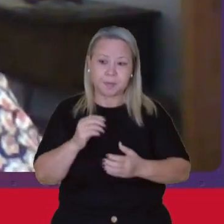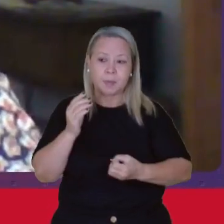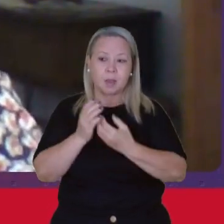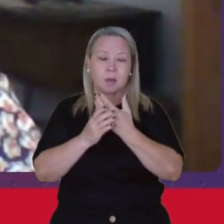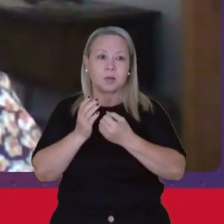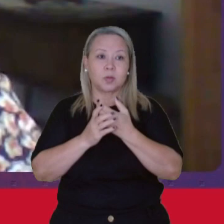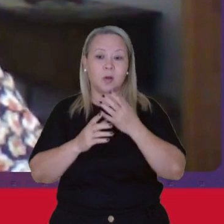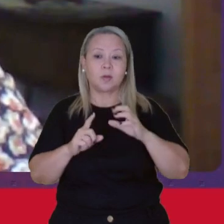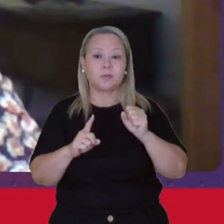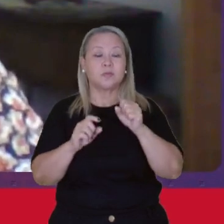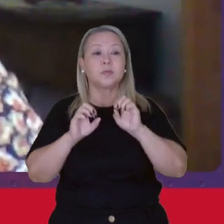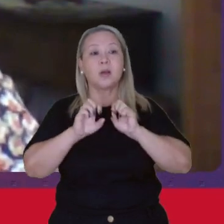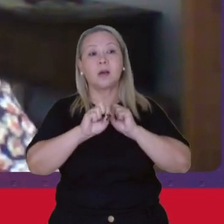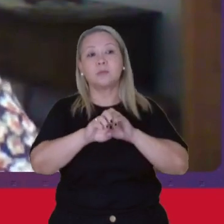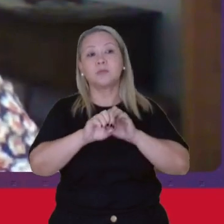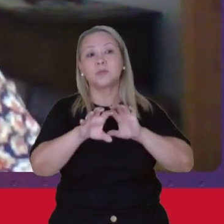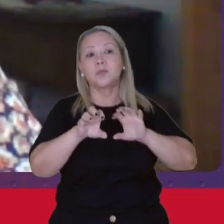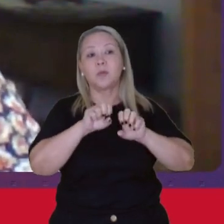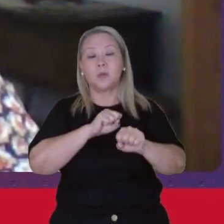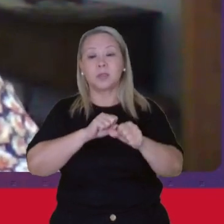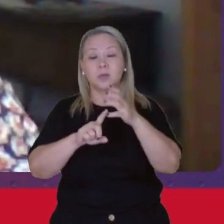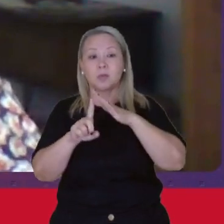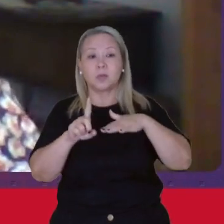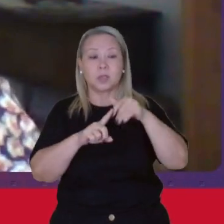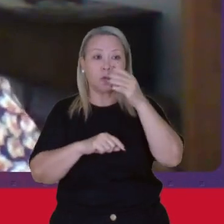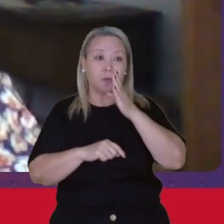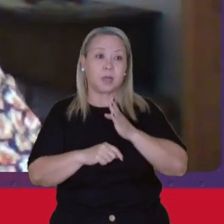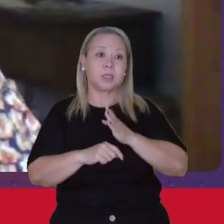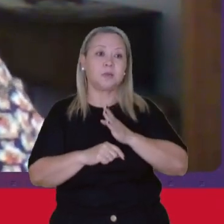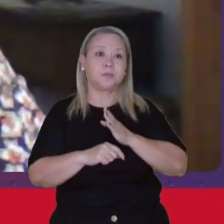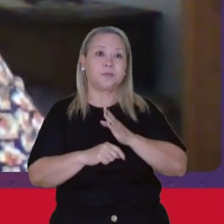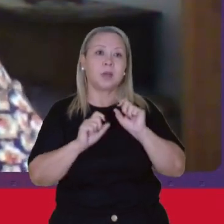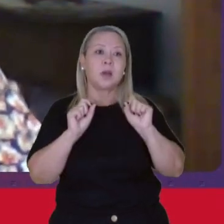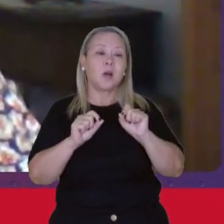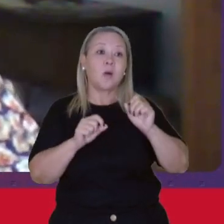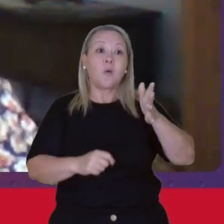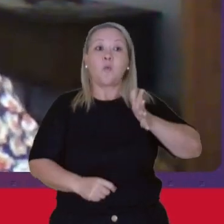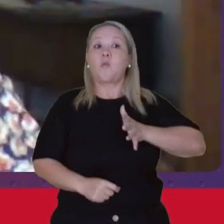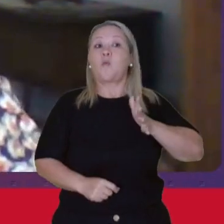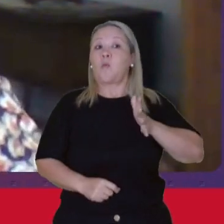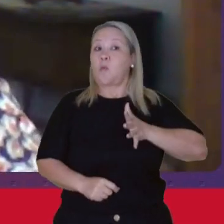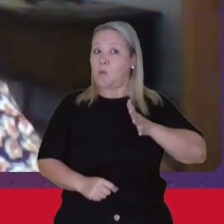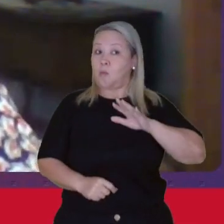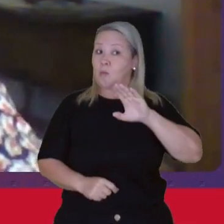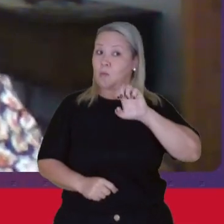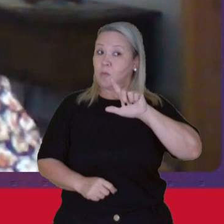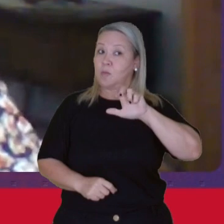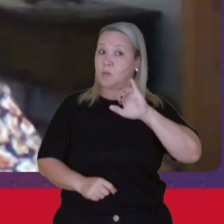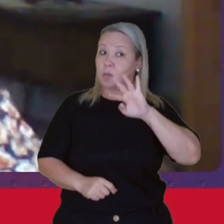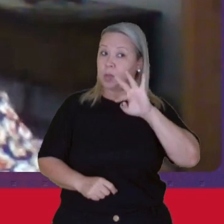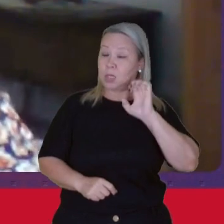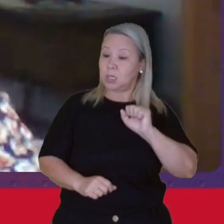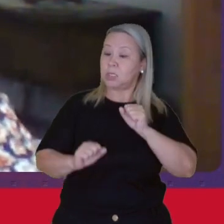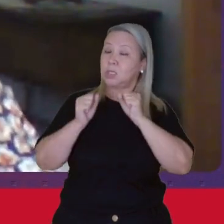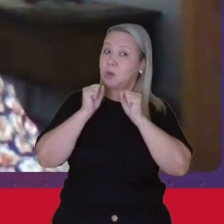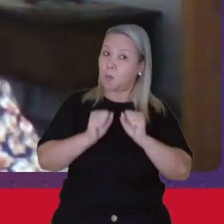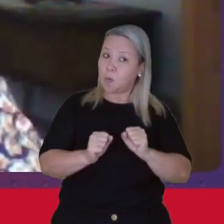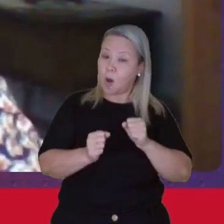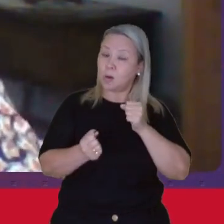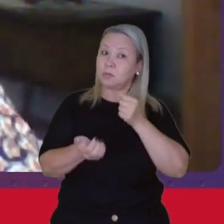formação social do Brasil Com uma elite que pode